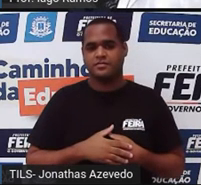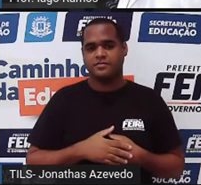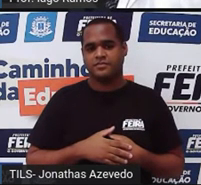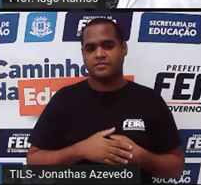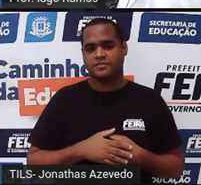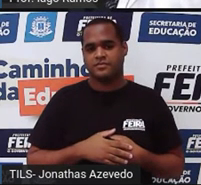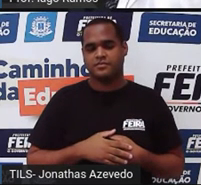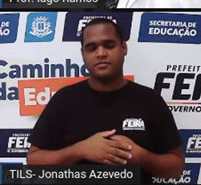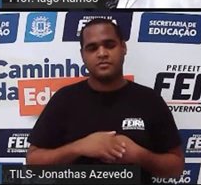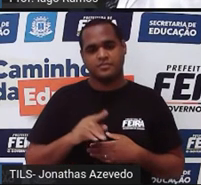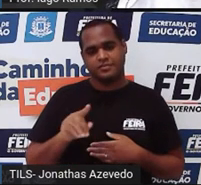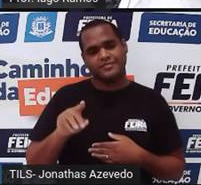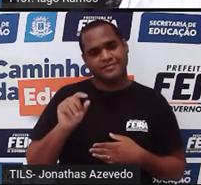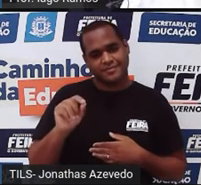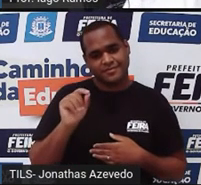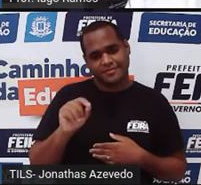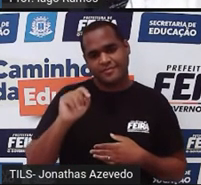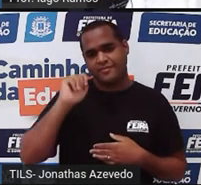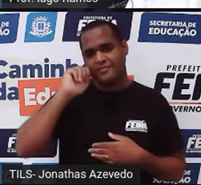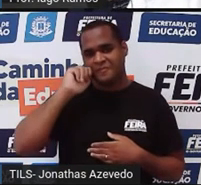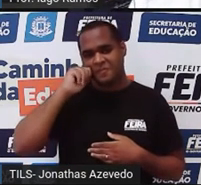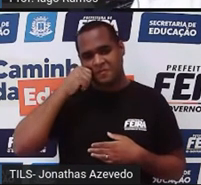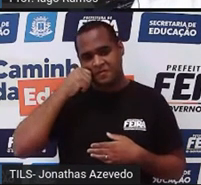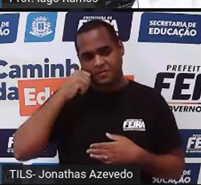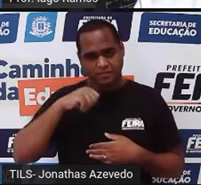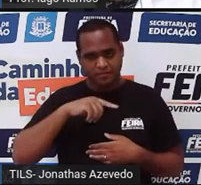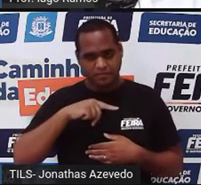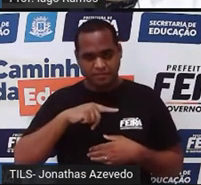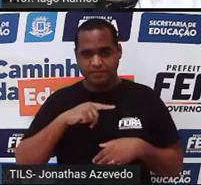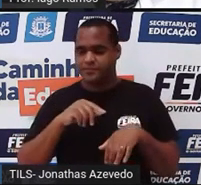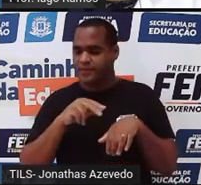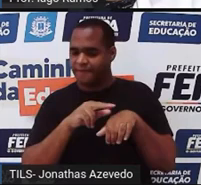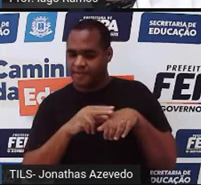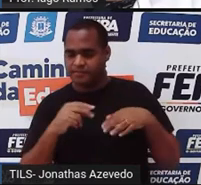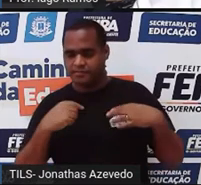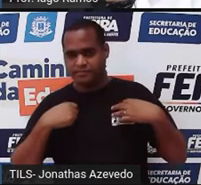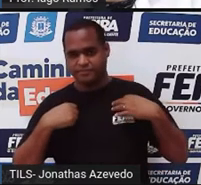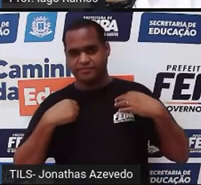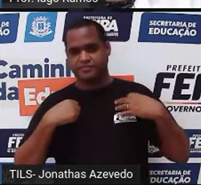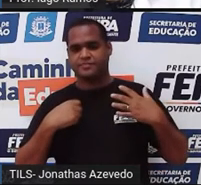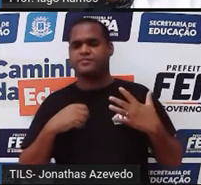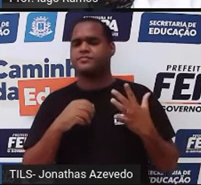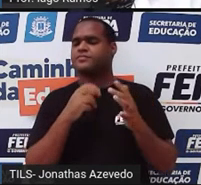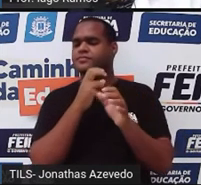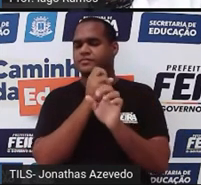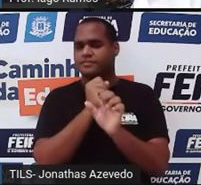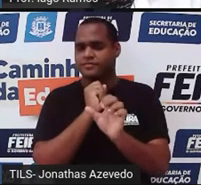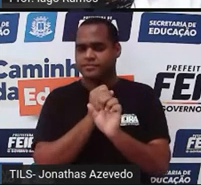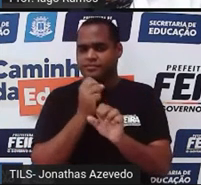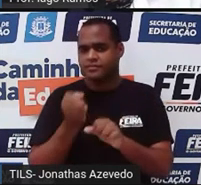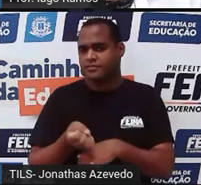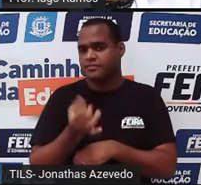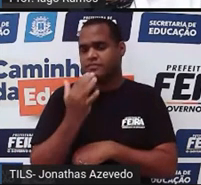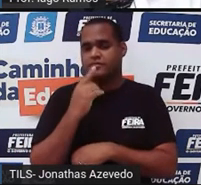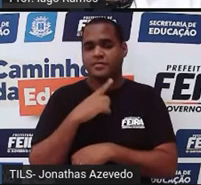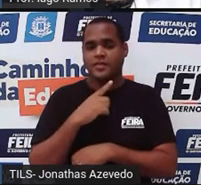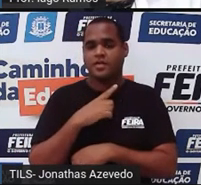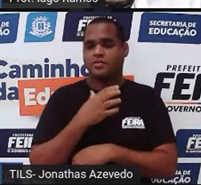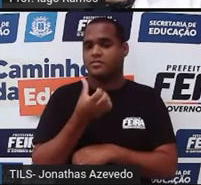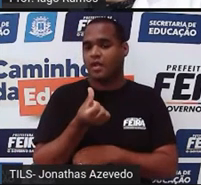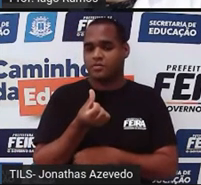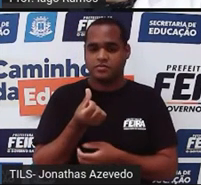com a calça preta, que é a calça 2, e a camisa verde. Então, eu tenho no total ali contando, seis opções,